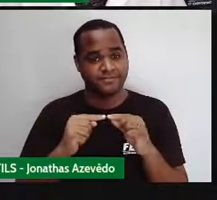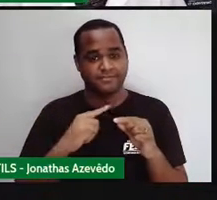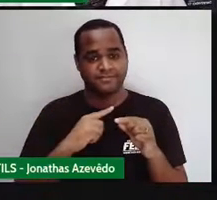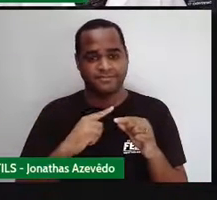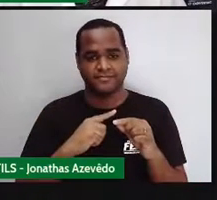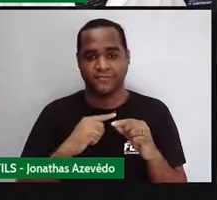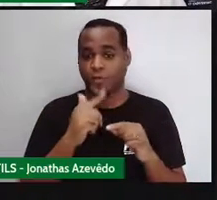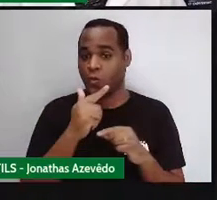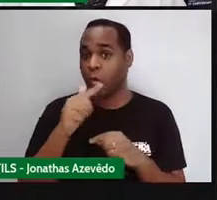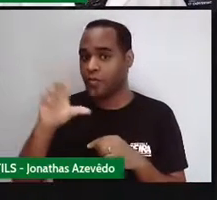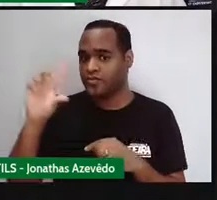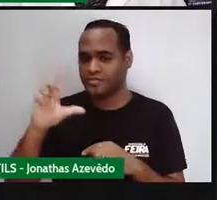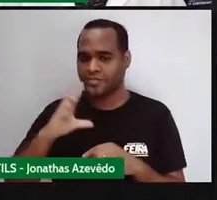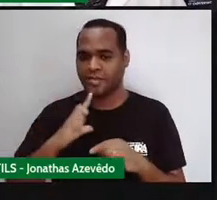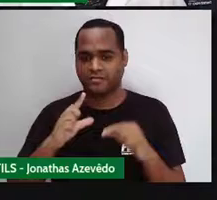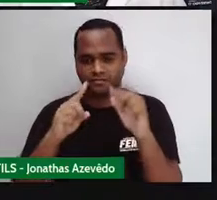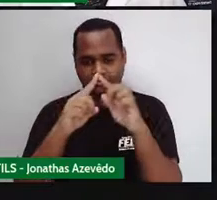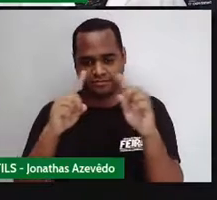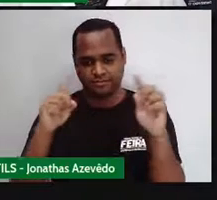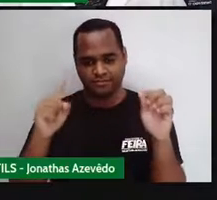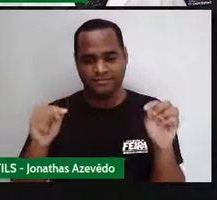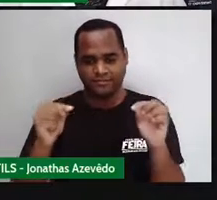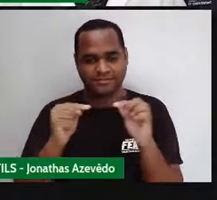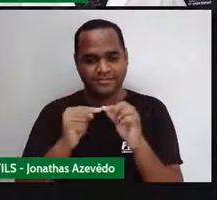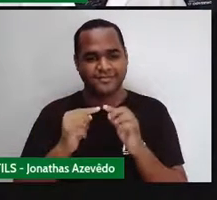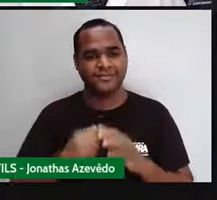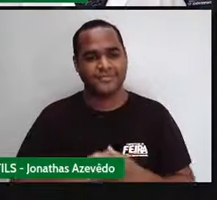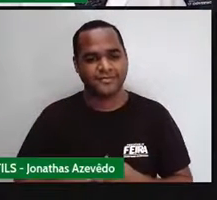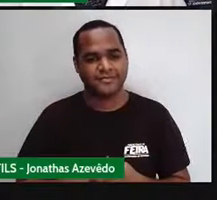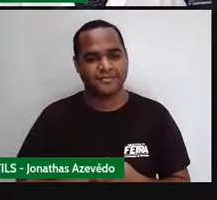montar outro retângulo. Olha só.